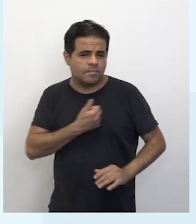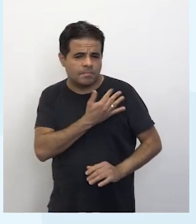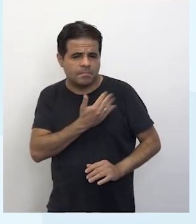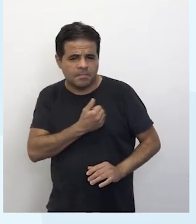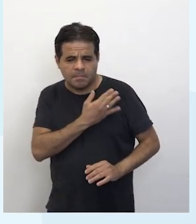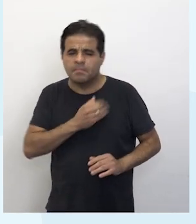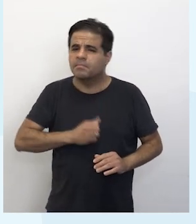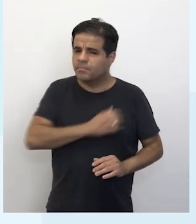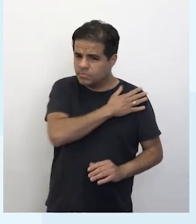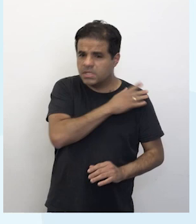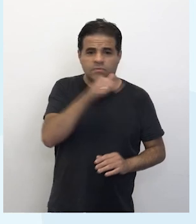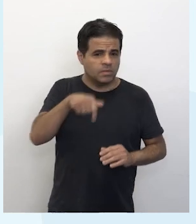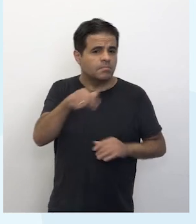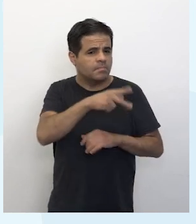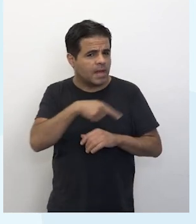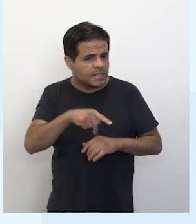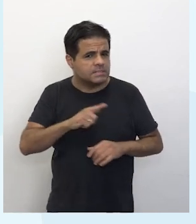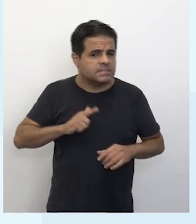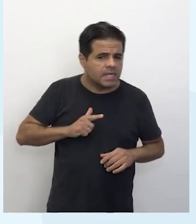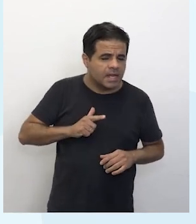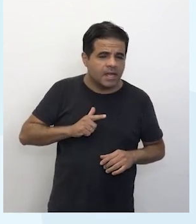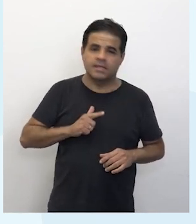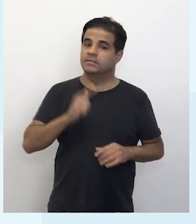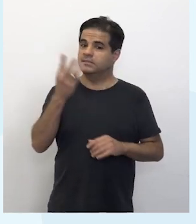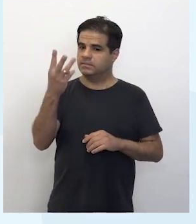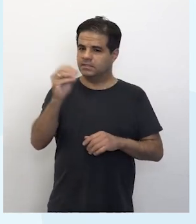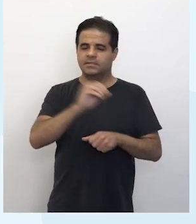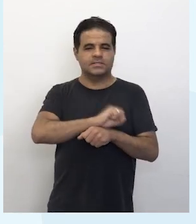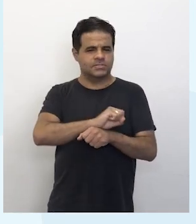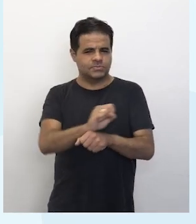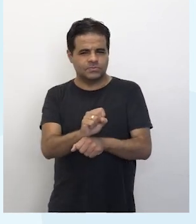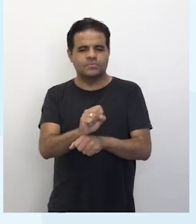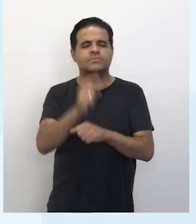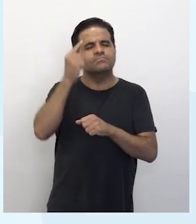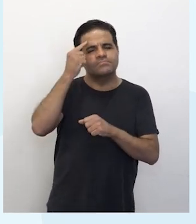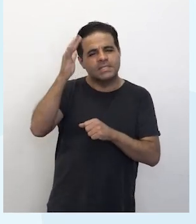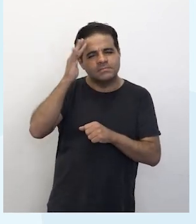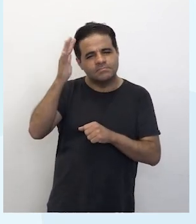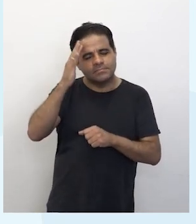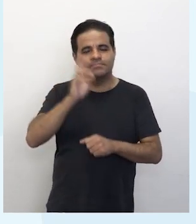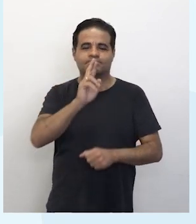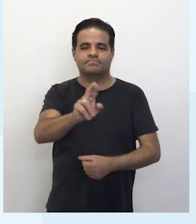desigualdade no nosso país? 15 segundos, não, 30 segundos para vocês responderem.